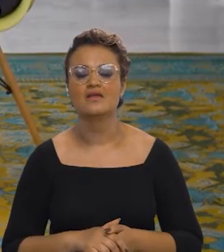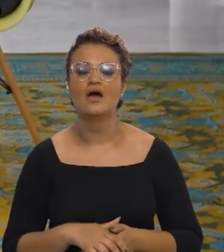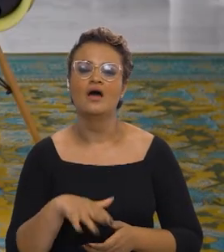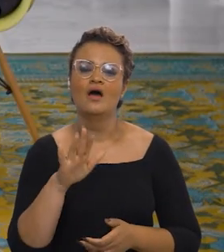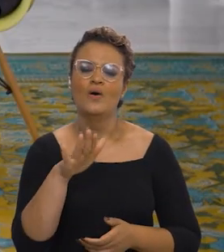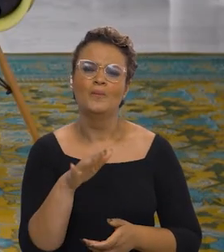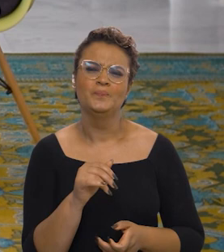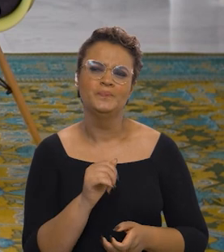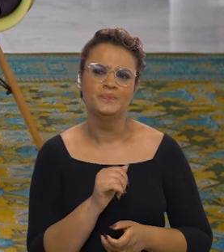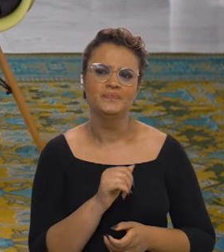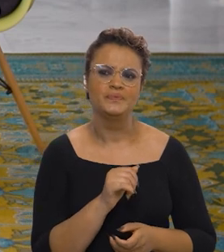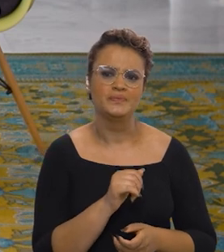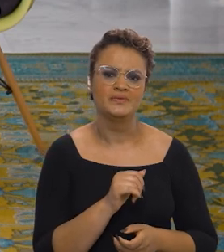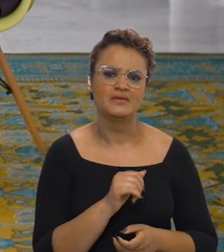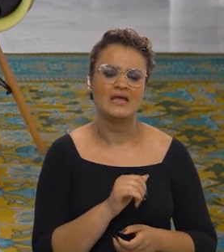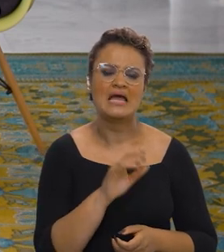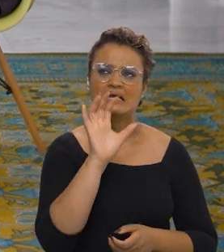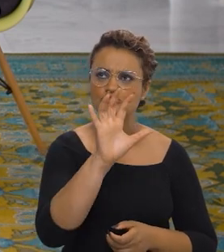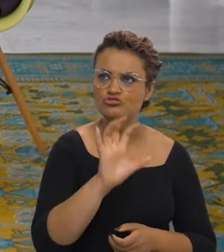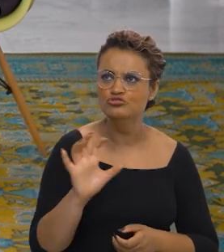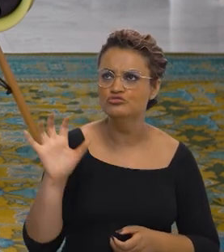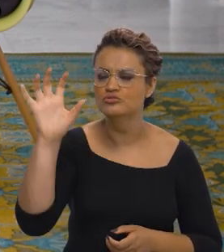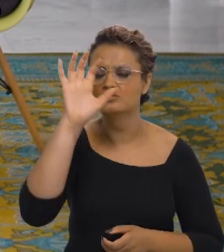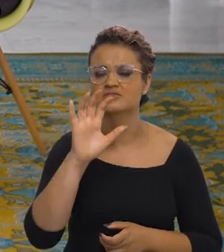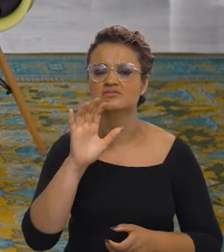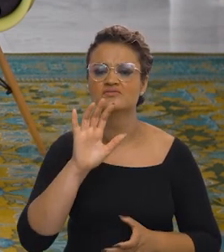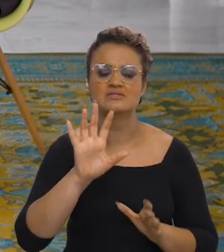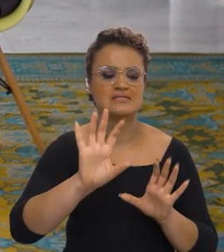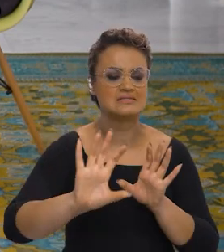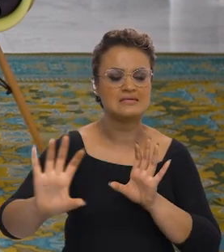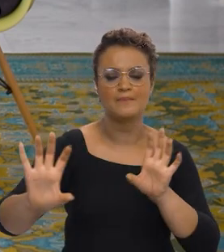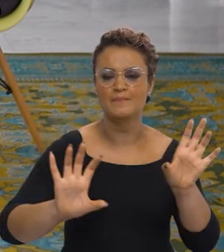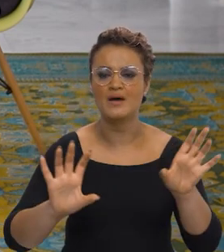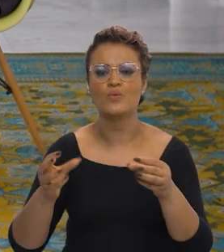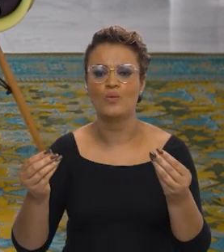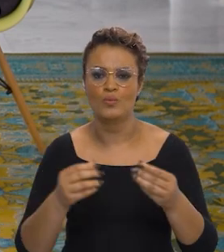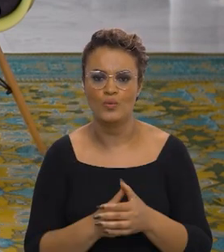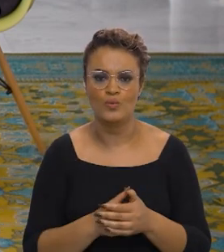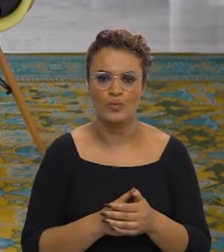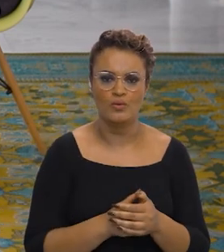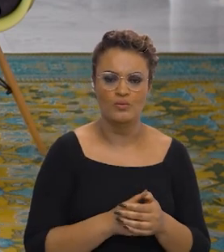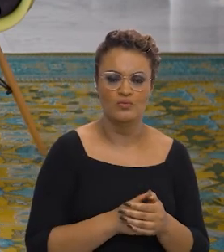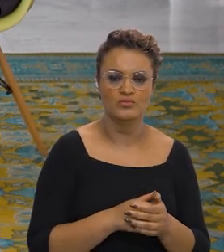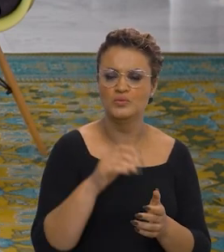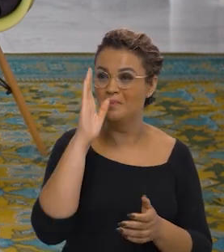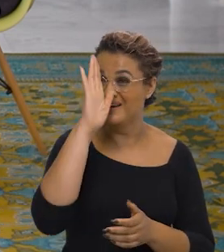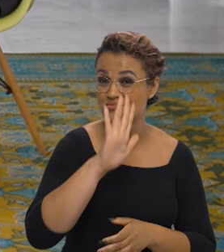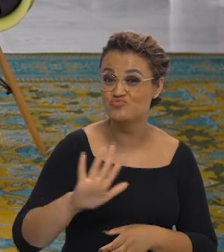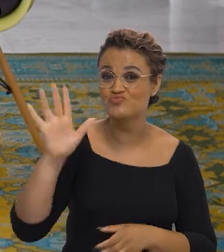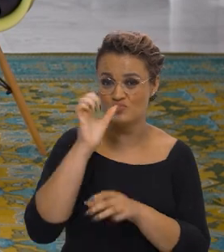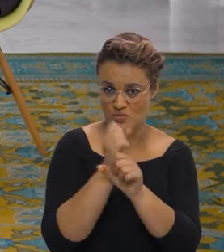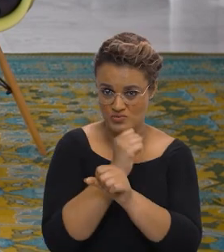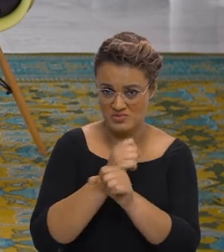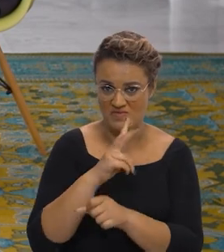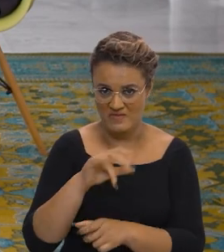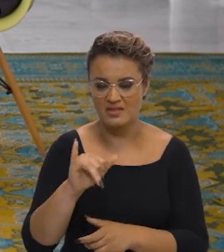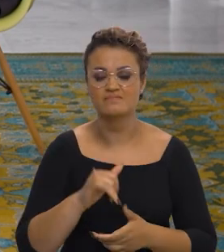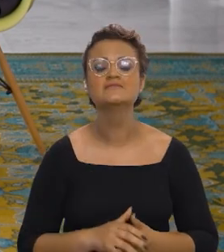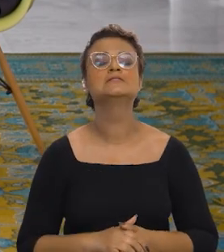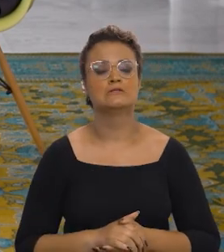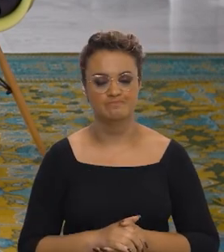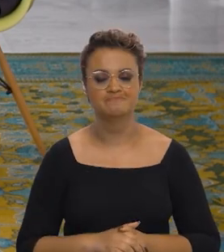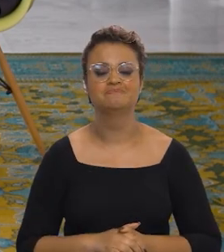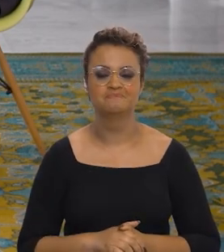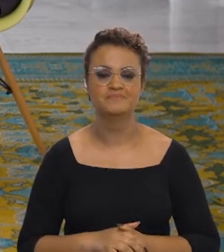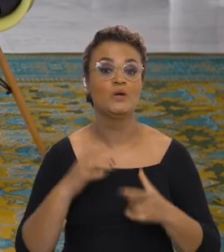Agora, como foi essa divisão pelas regiões do país? Vai chegar obra do PAC no país todo? No país